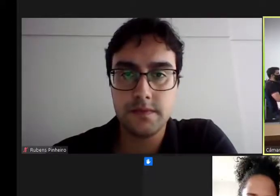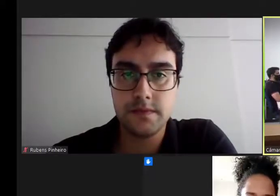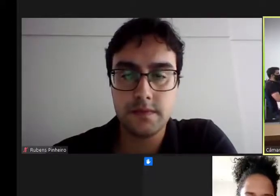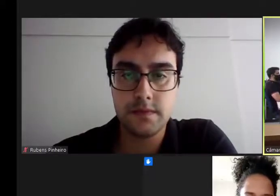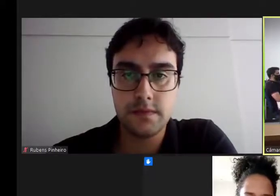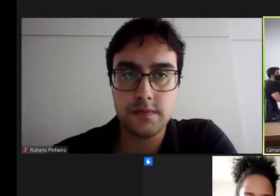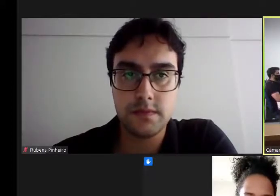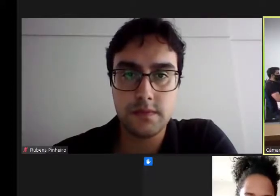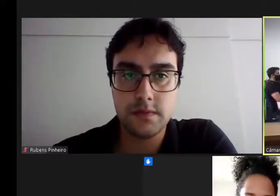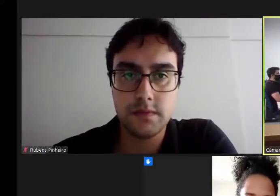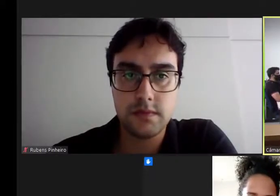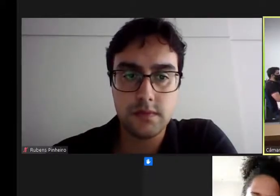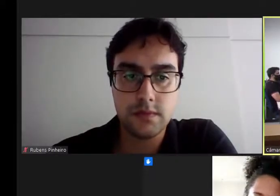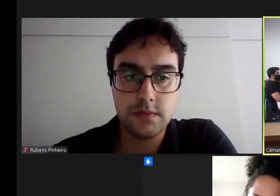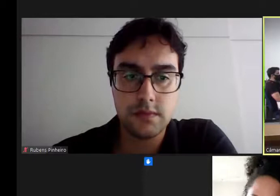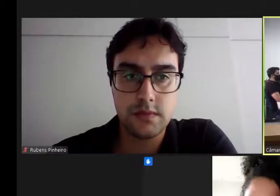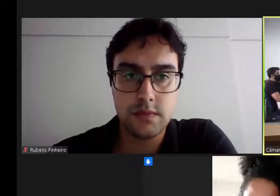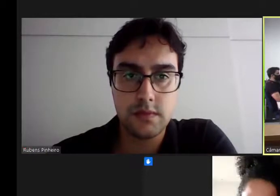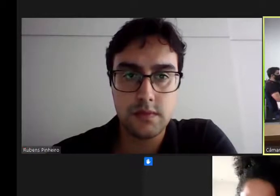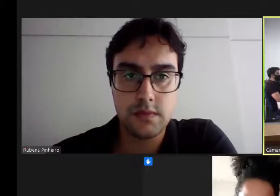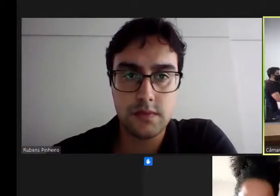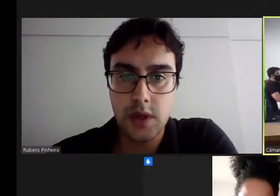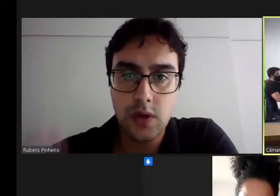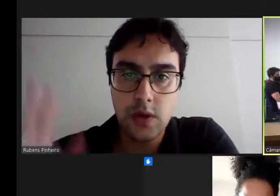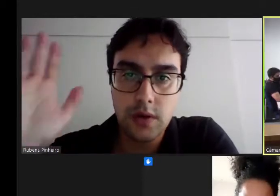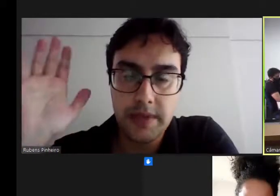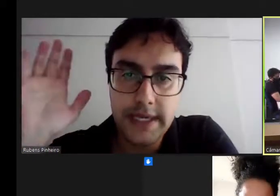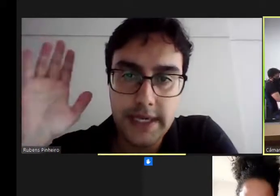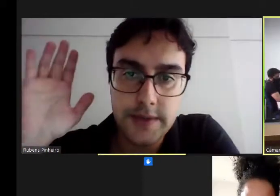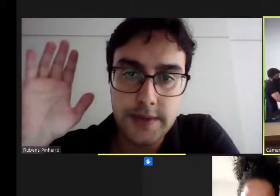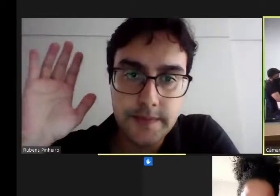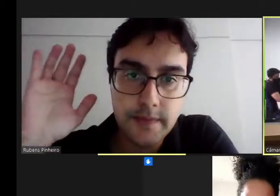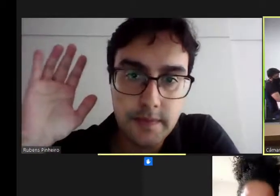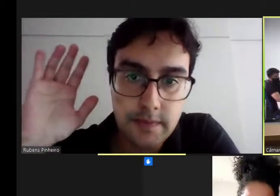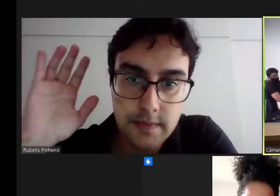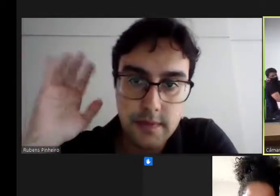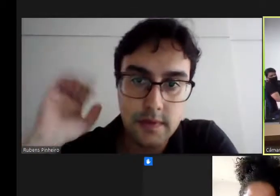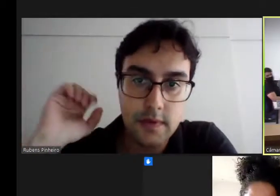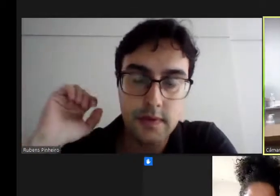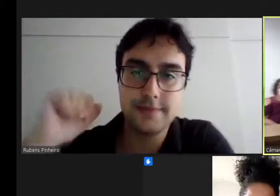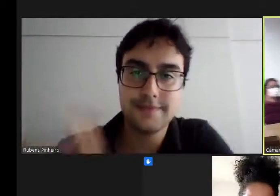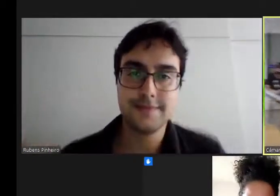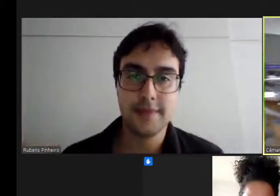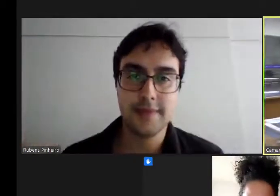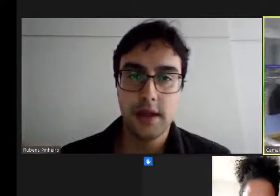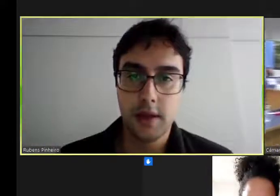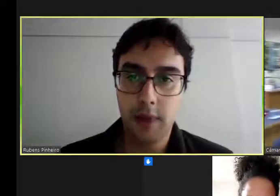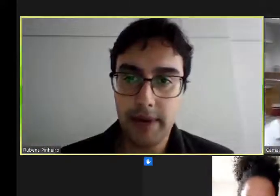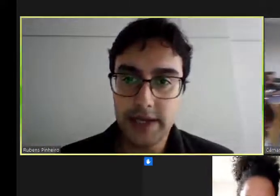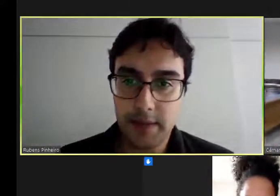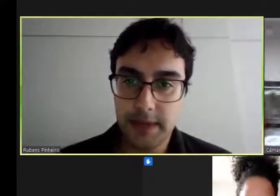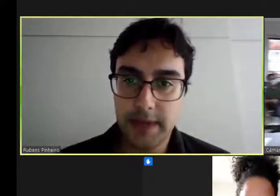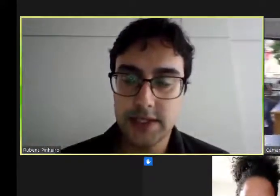isso foi interessante também. Obrigado, Pedro. Presidente. Pois não, Rubinho, por favor. Uma